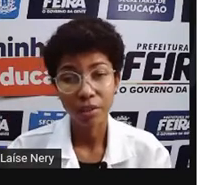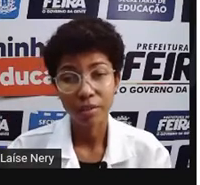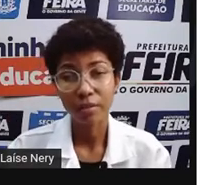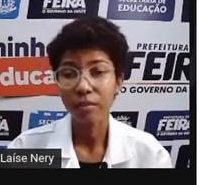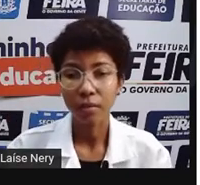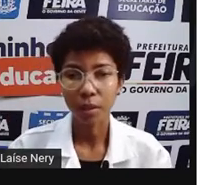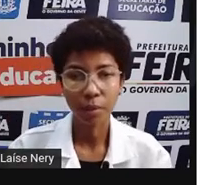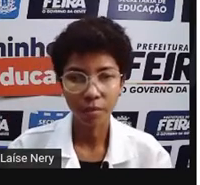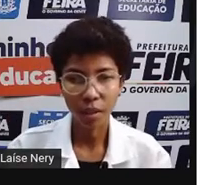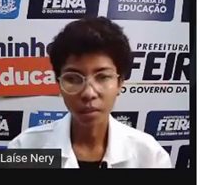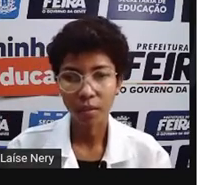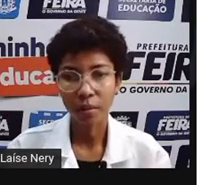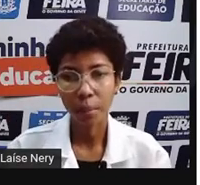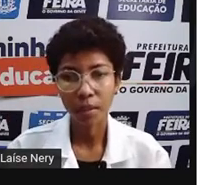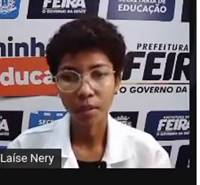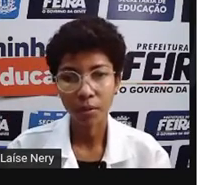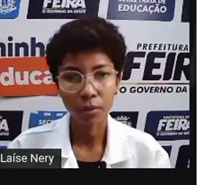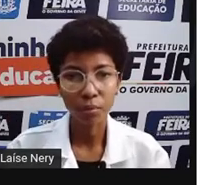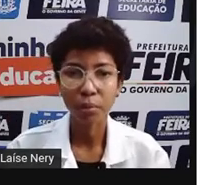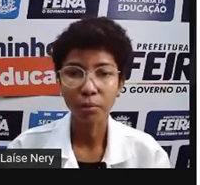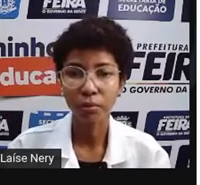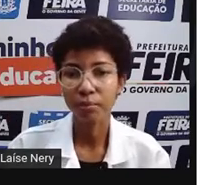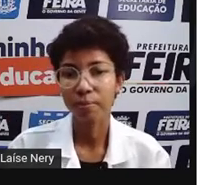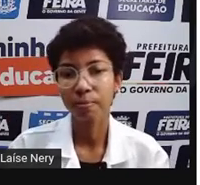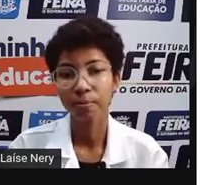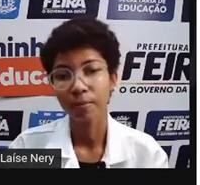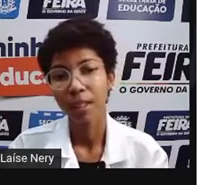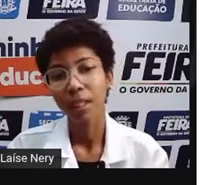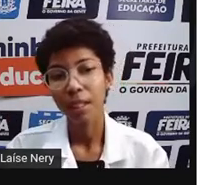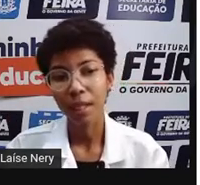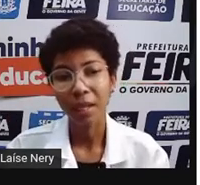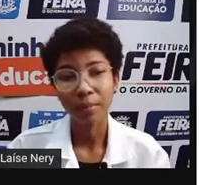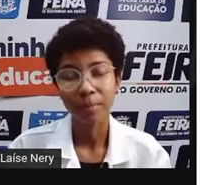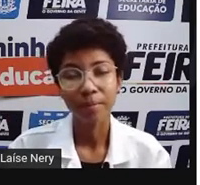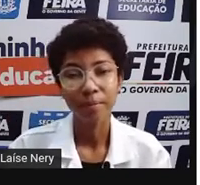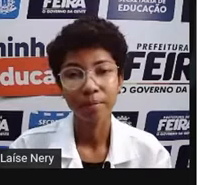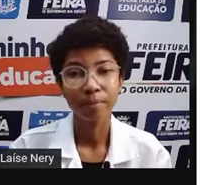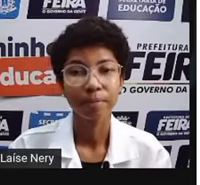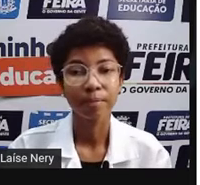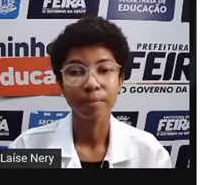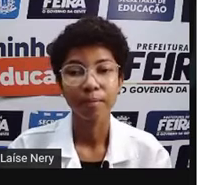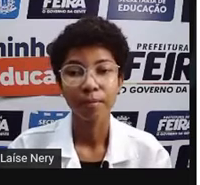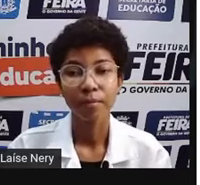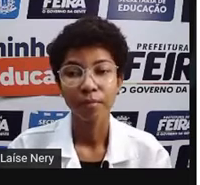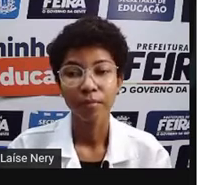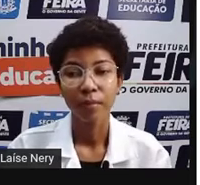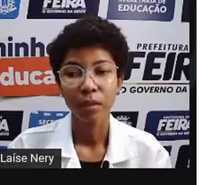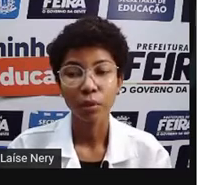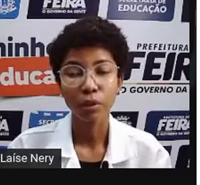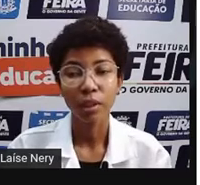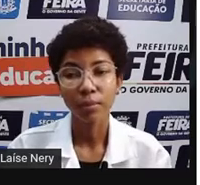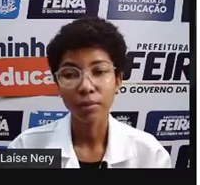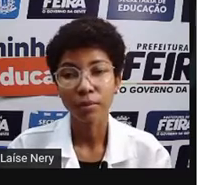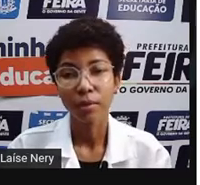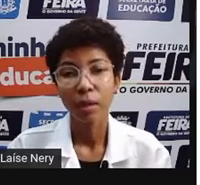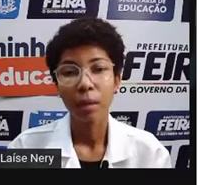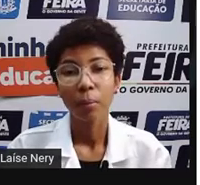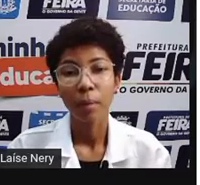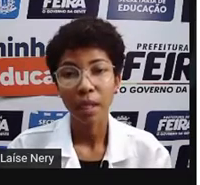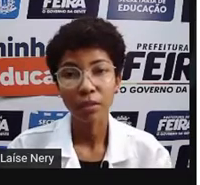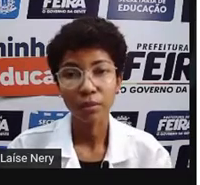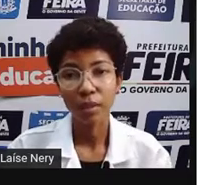além disso, também vai impactar no nosso bolso. E aí, nós temos